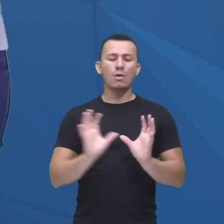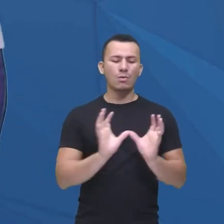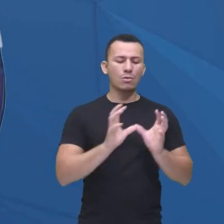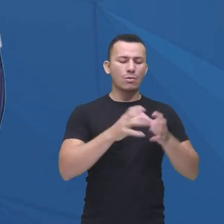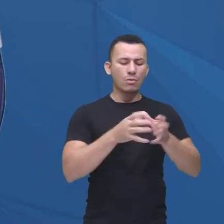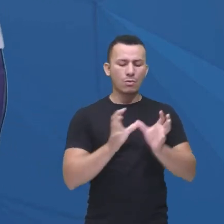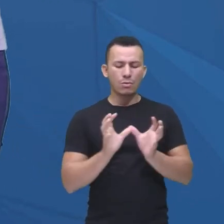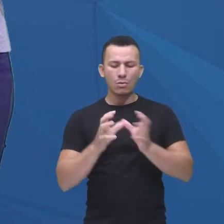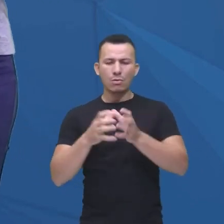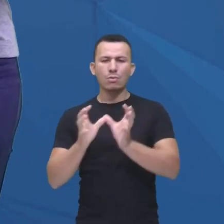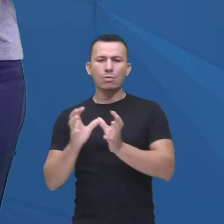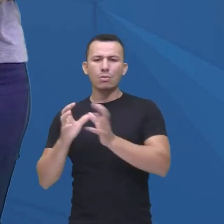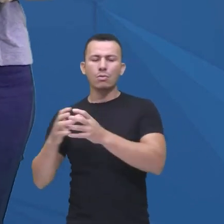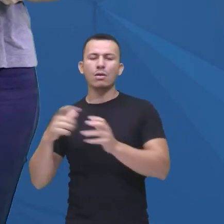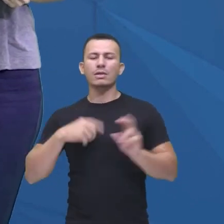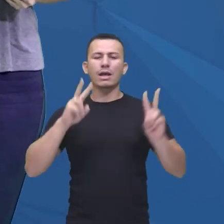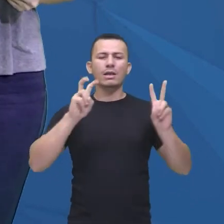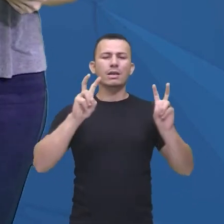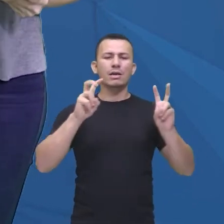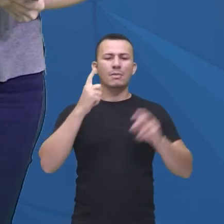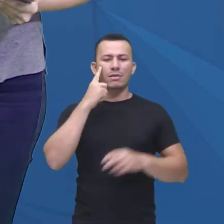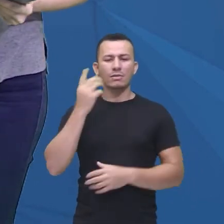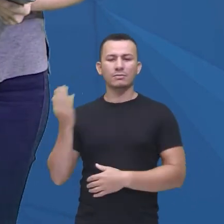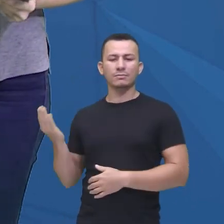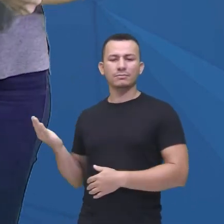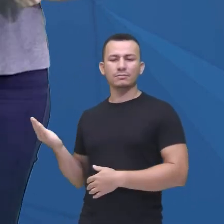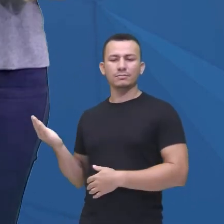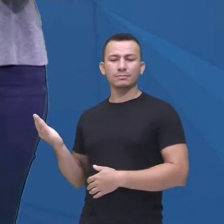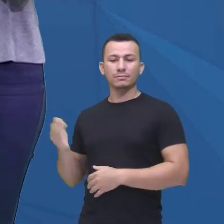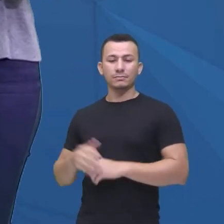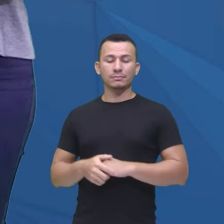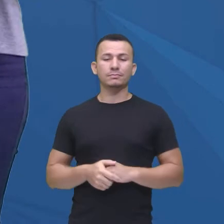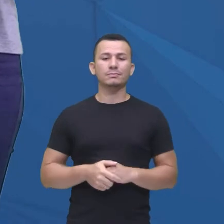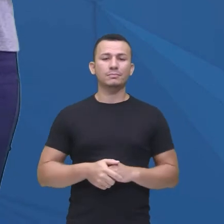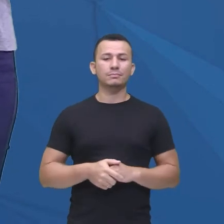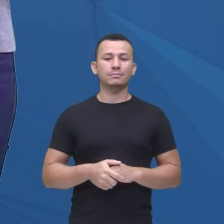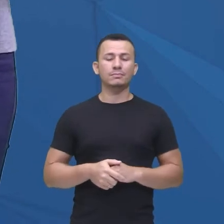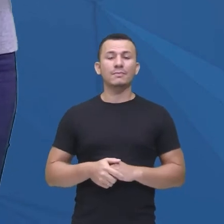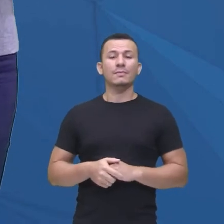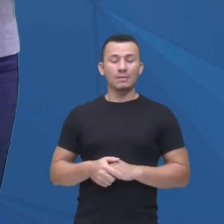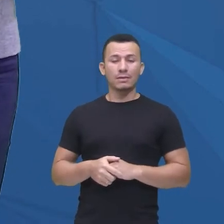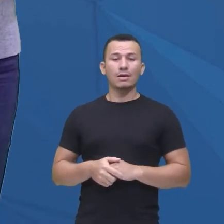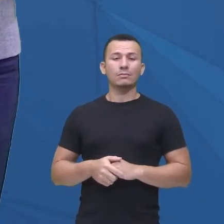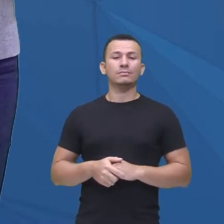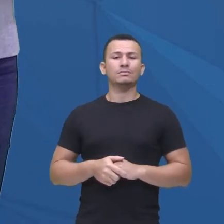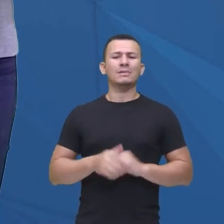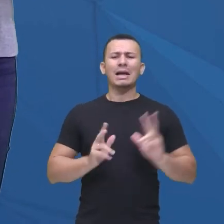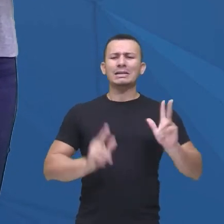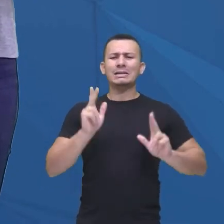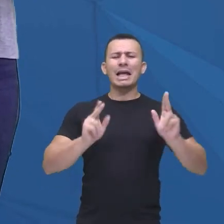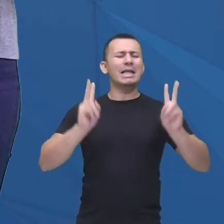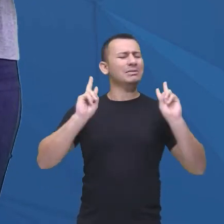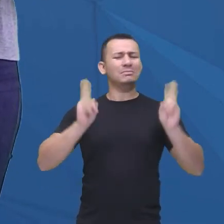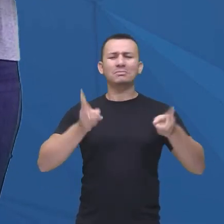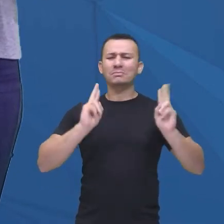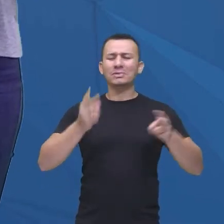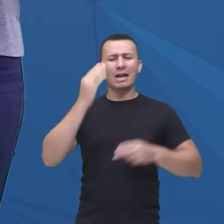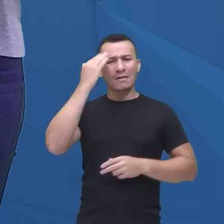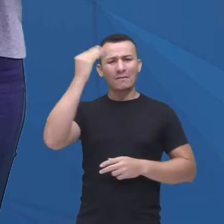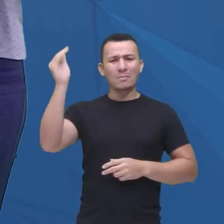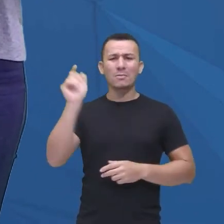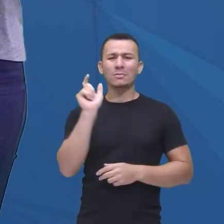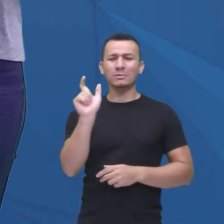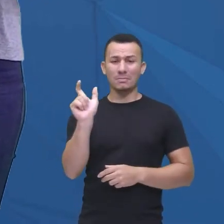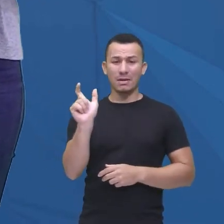isso como lema, o inverno está chegando, inclusive, a gente passa a série inteira, falando esse lema, perguntinha na tela,